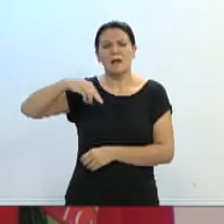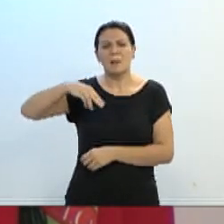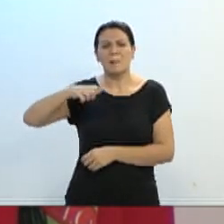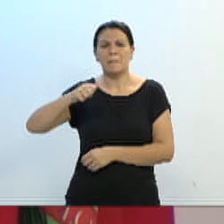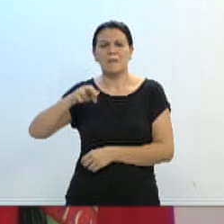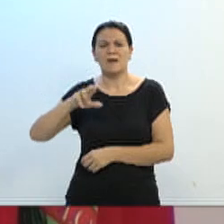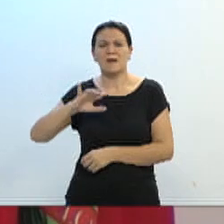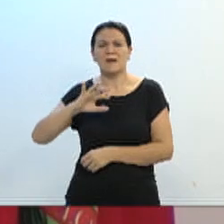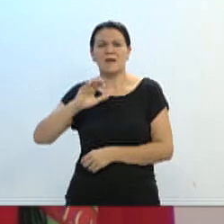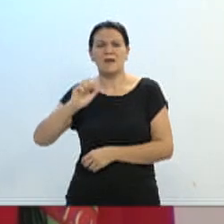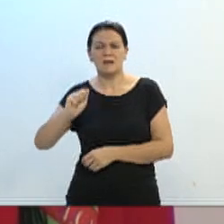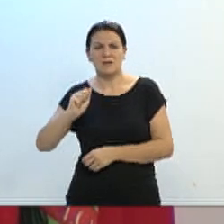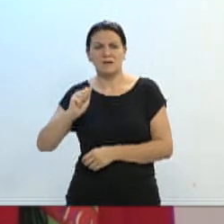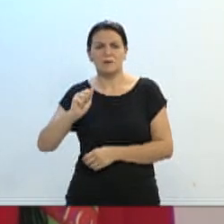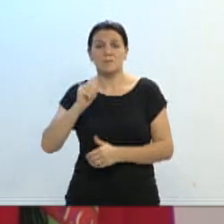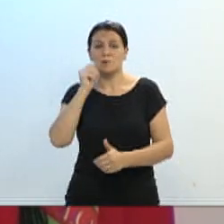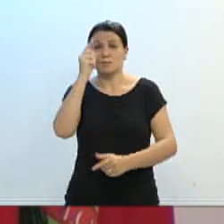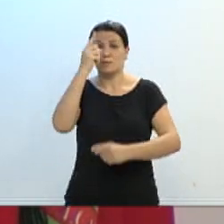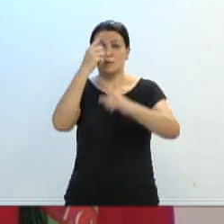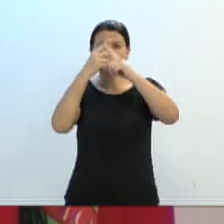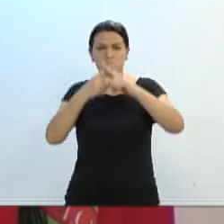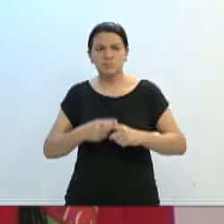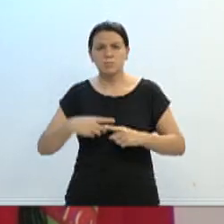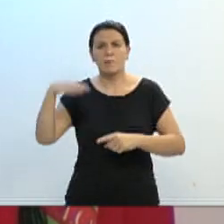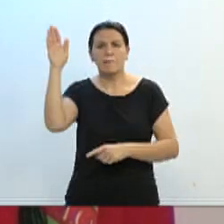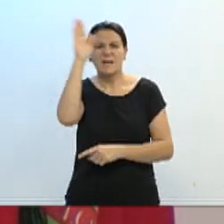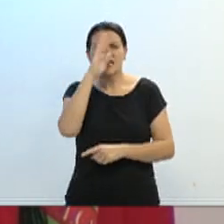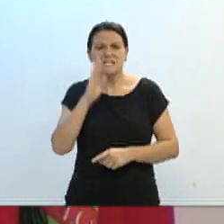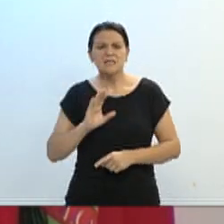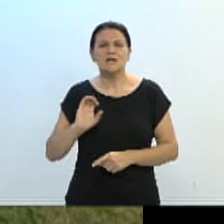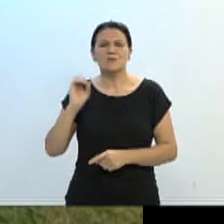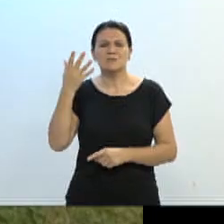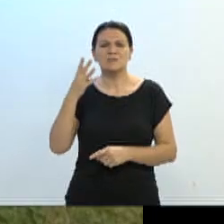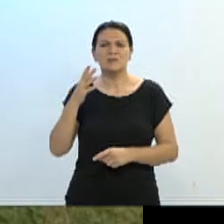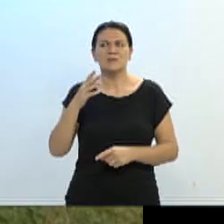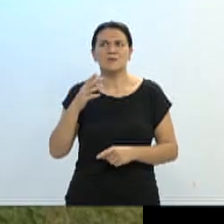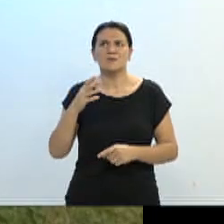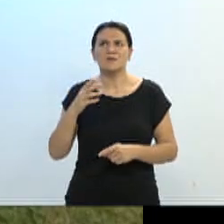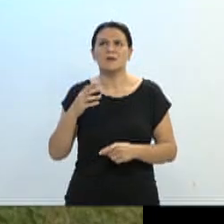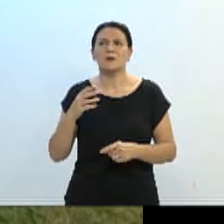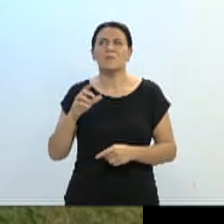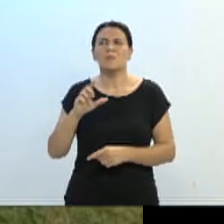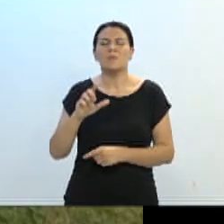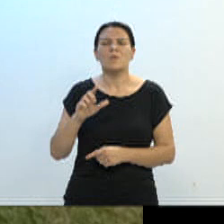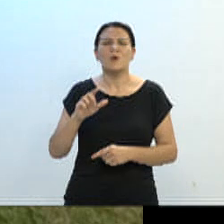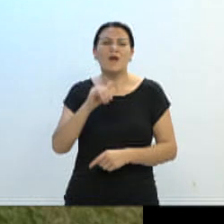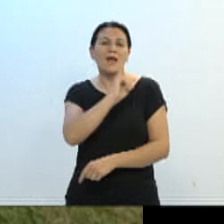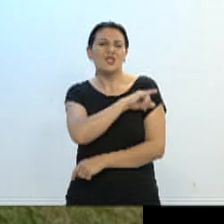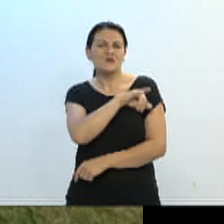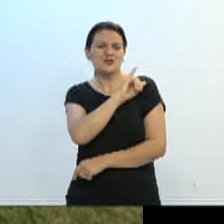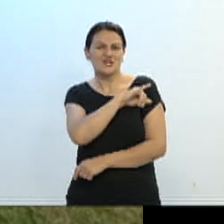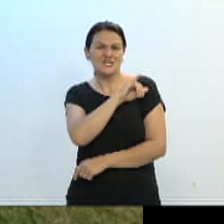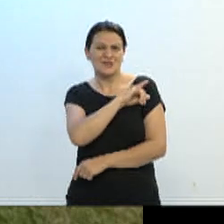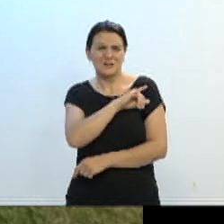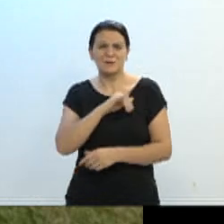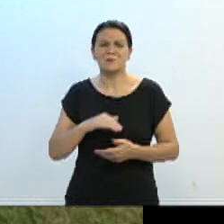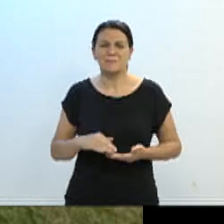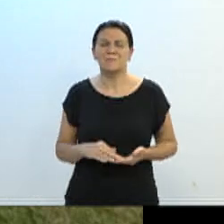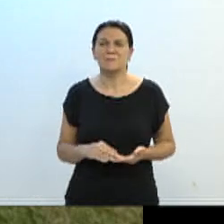Brasileiro Interclubes, que aconteceu lá na Lagoa Rodrigo de Freitas, no Rio de Janeiro, onde